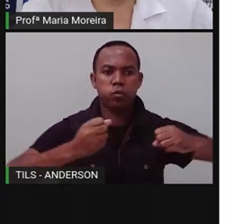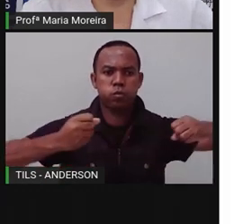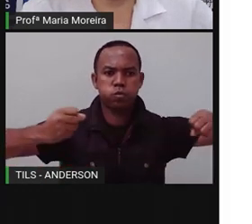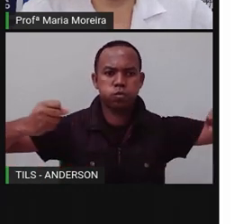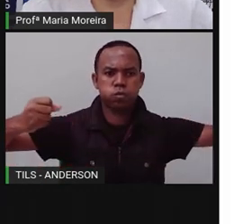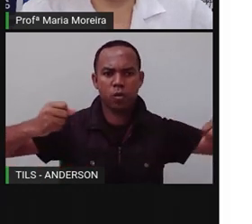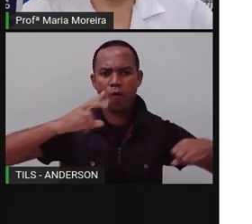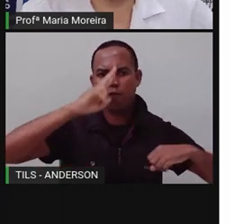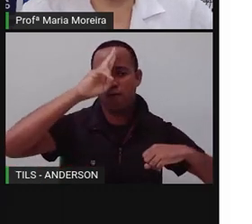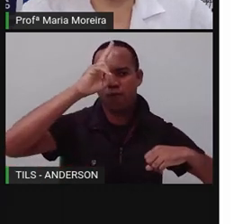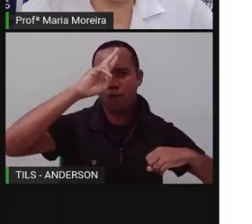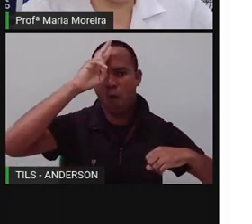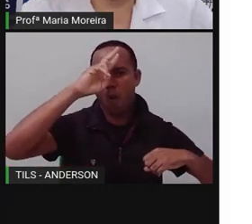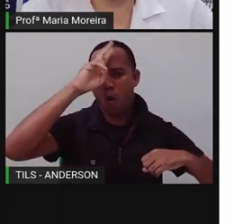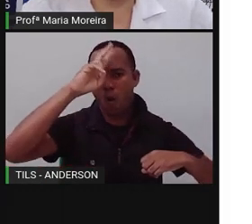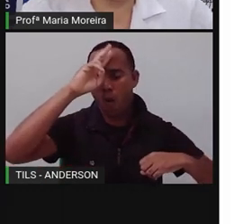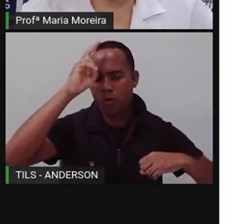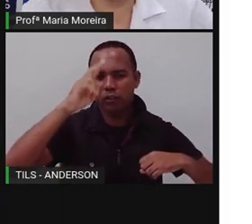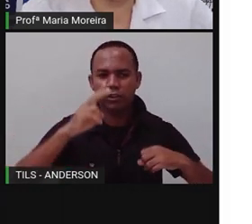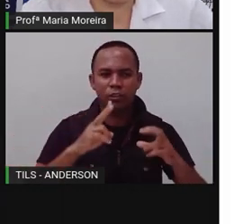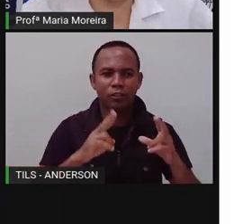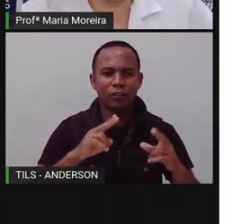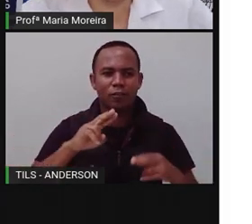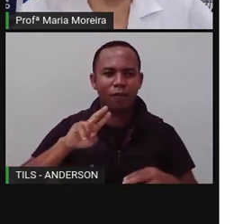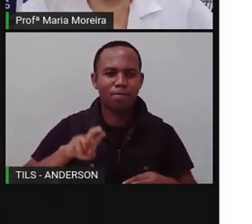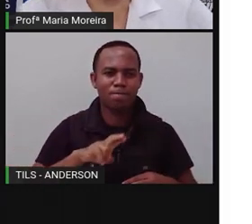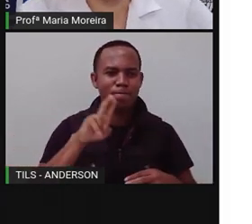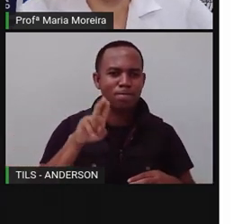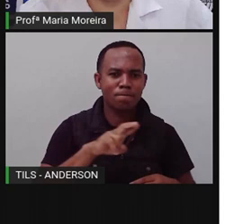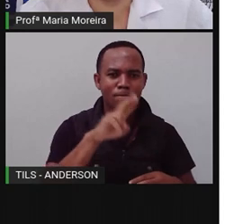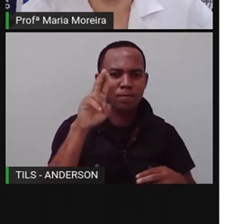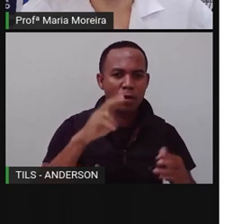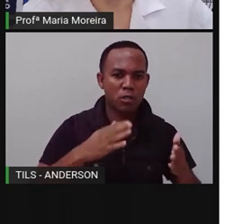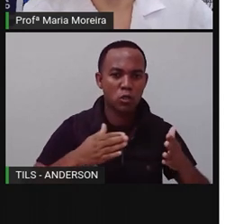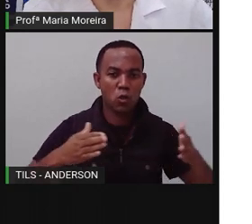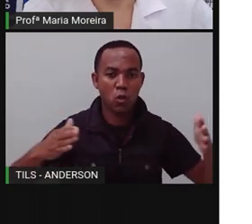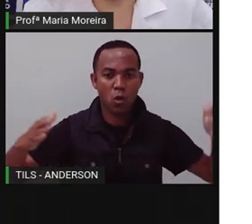lagarto do mundo. É como se fosse uma lagartixa gigante, um calango gigante.